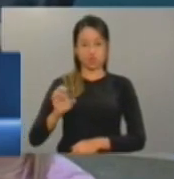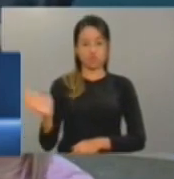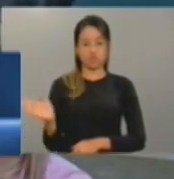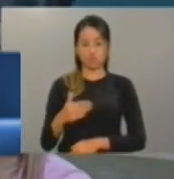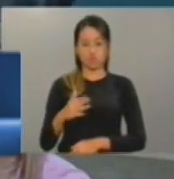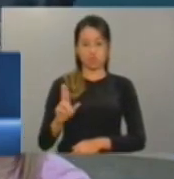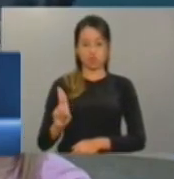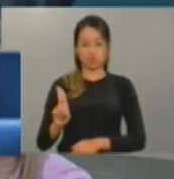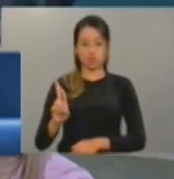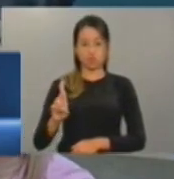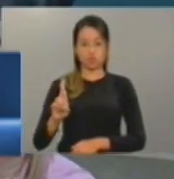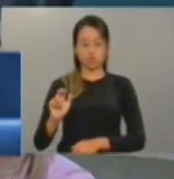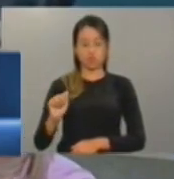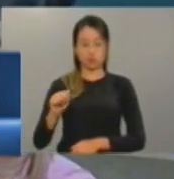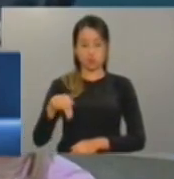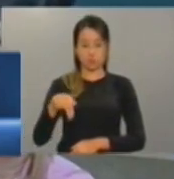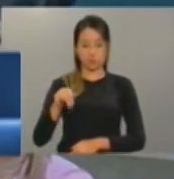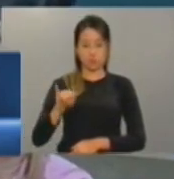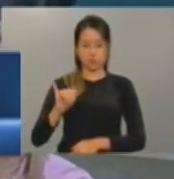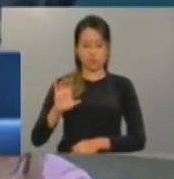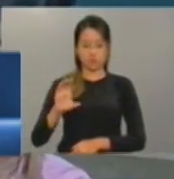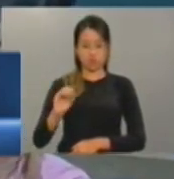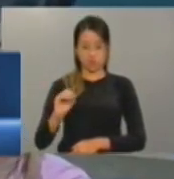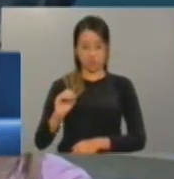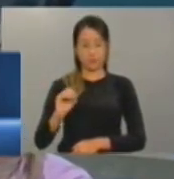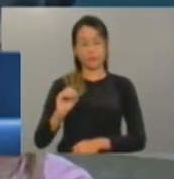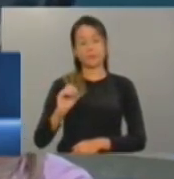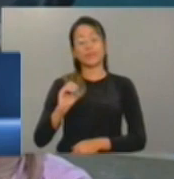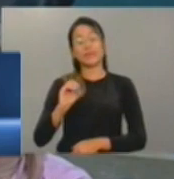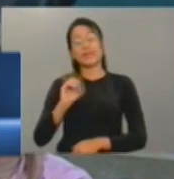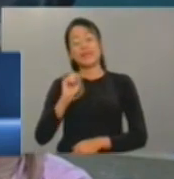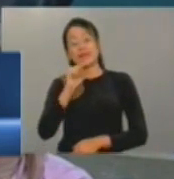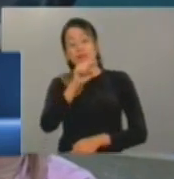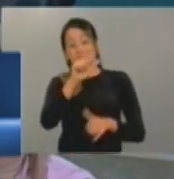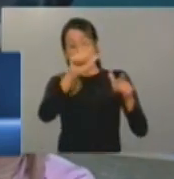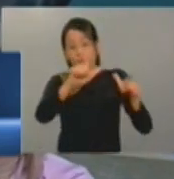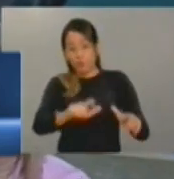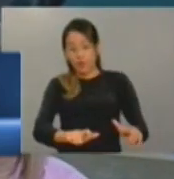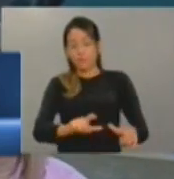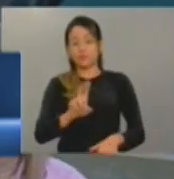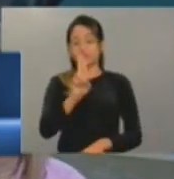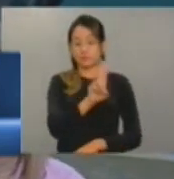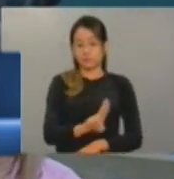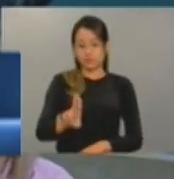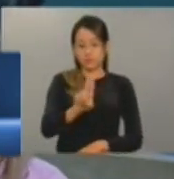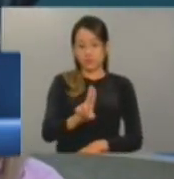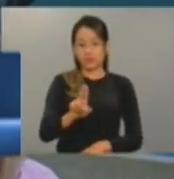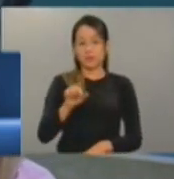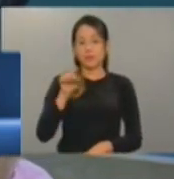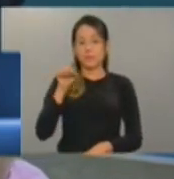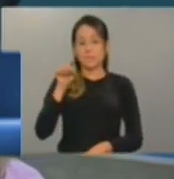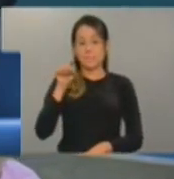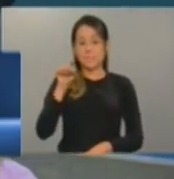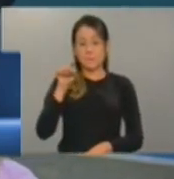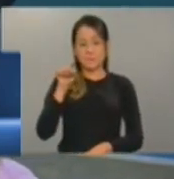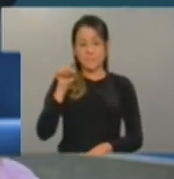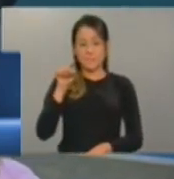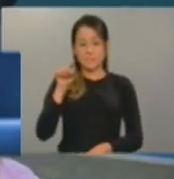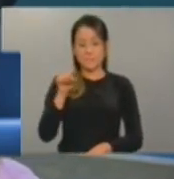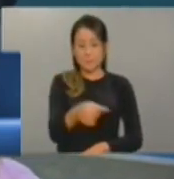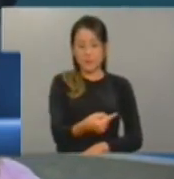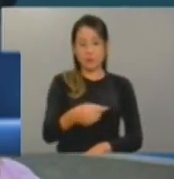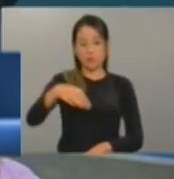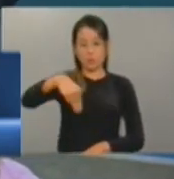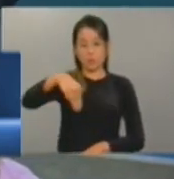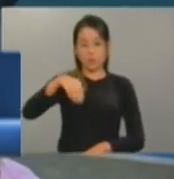urânio informa que a usina utilizará mil metros cúbicos